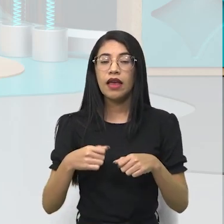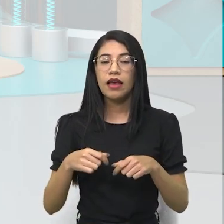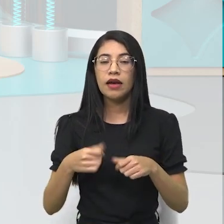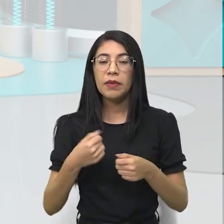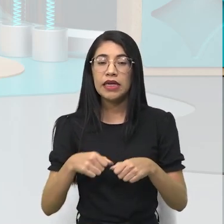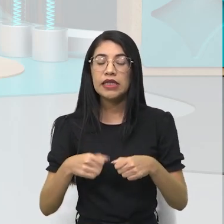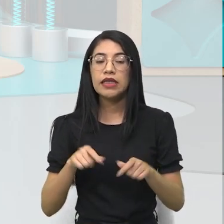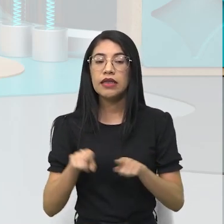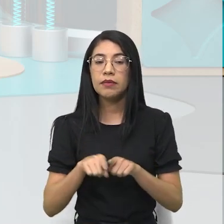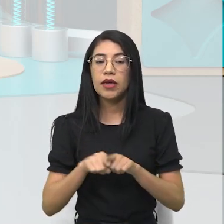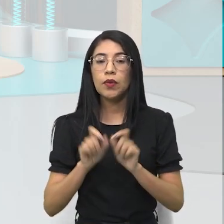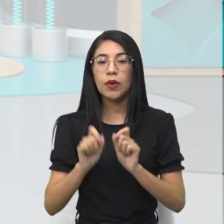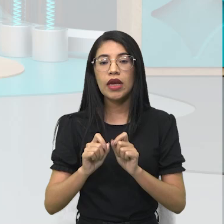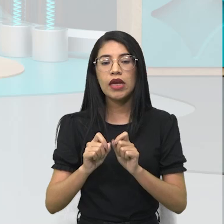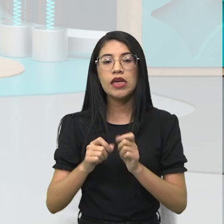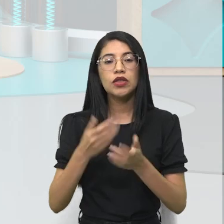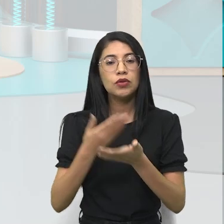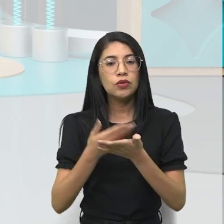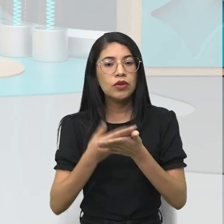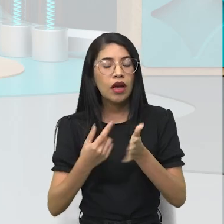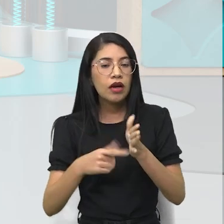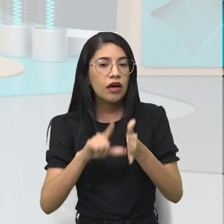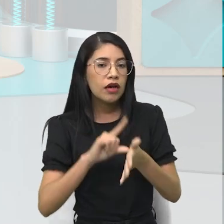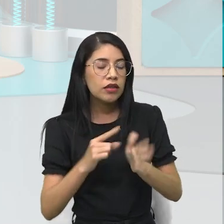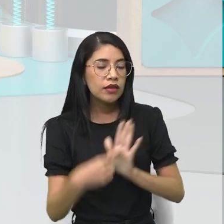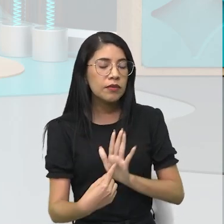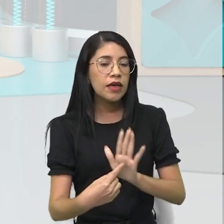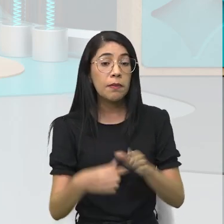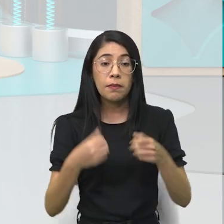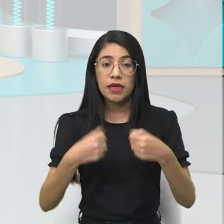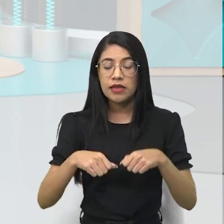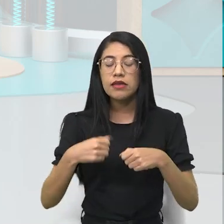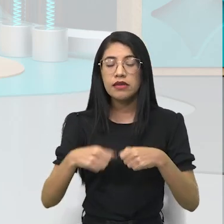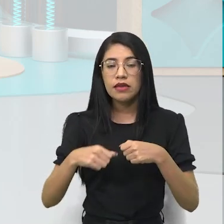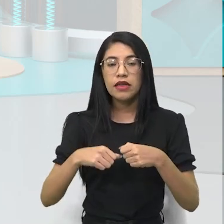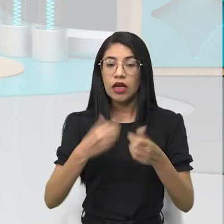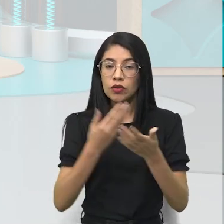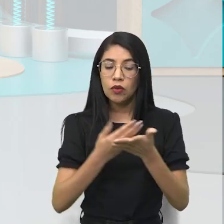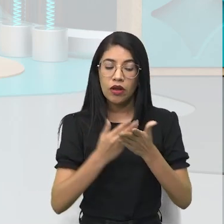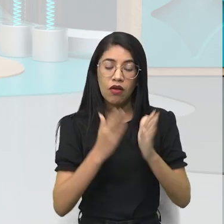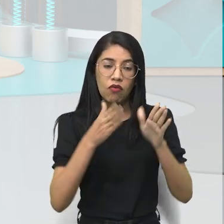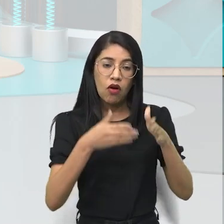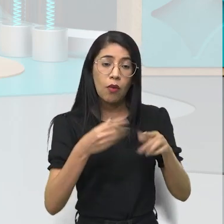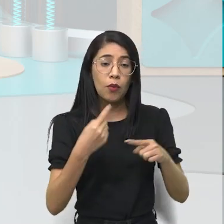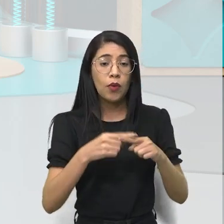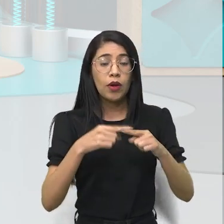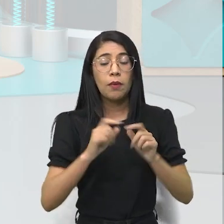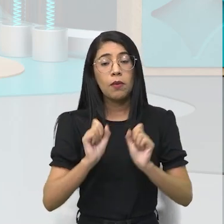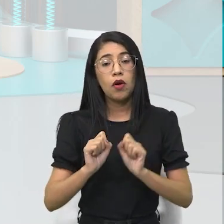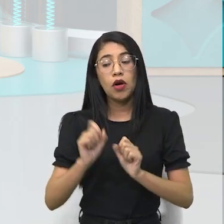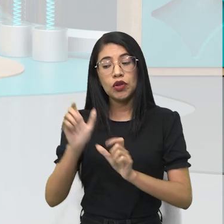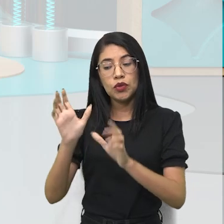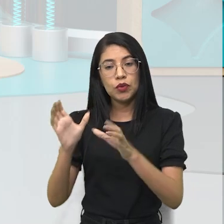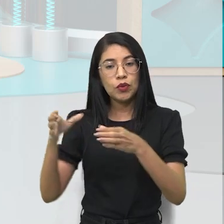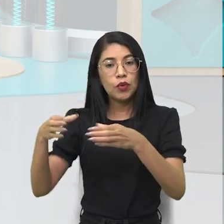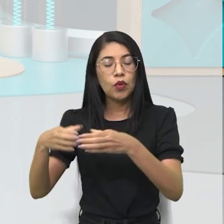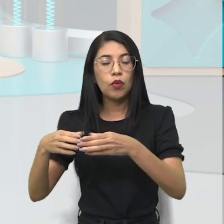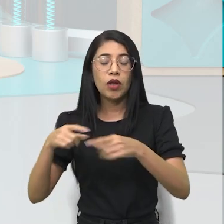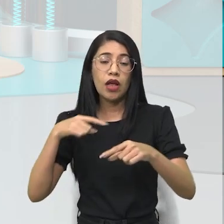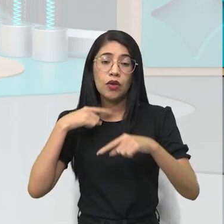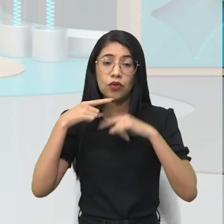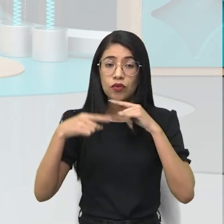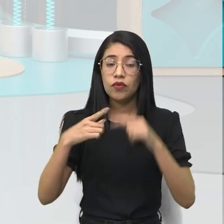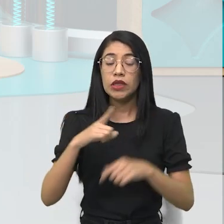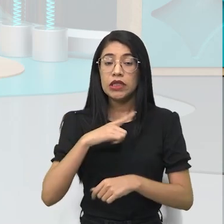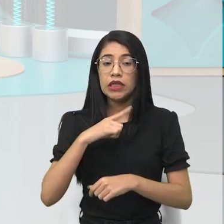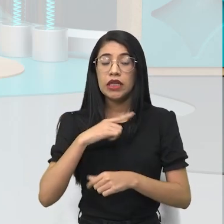apresentação. Então, de forma alguma, você precisa estar preparado. Até porque pode surgir dúvidas da classe, ali do seu público-alvo,